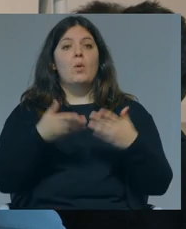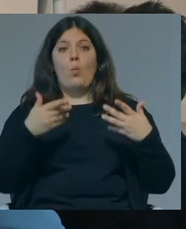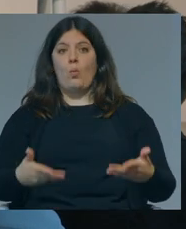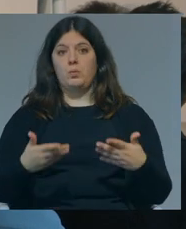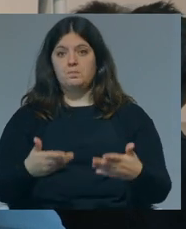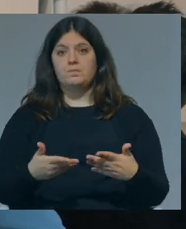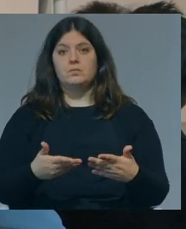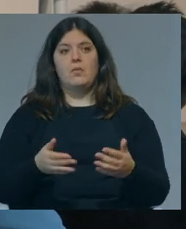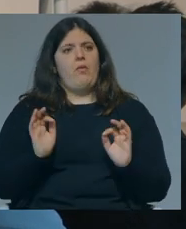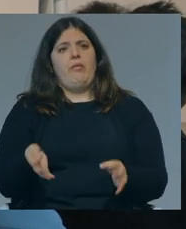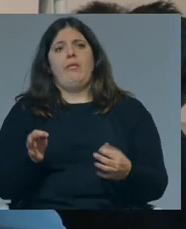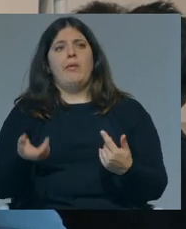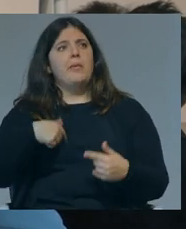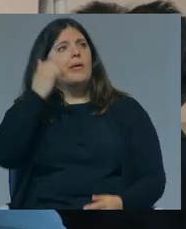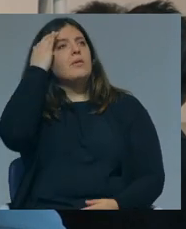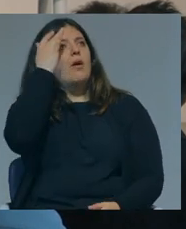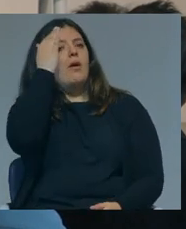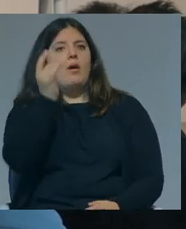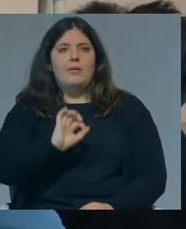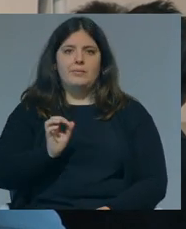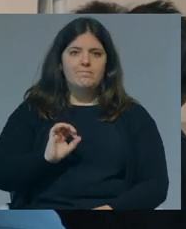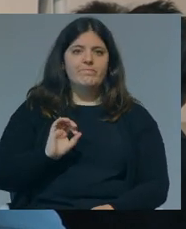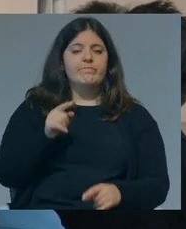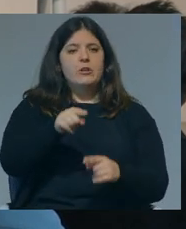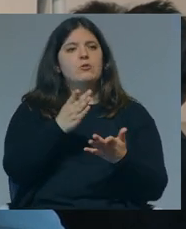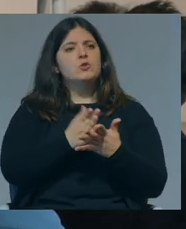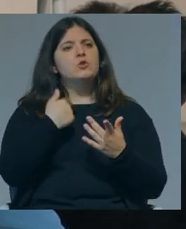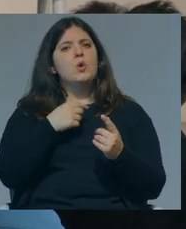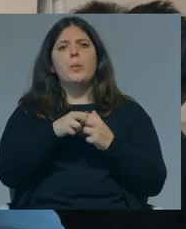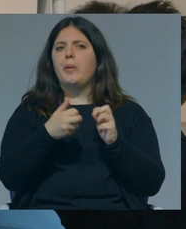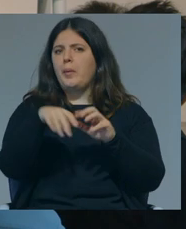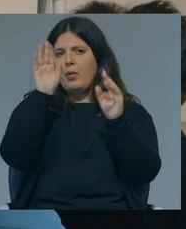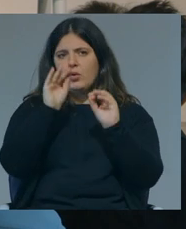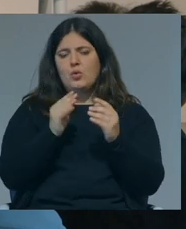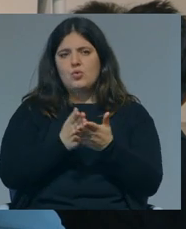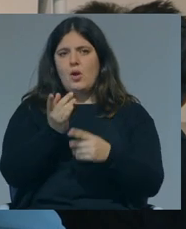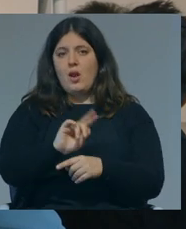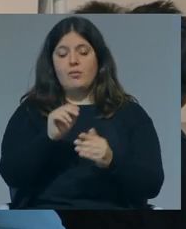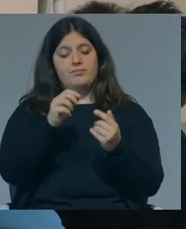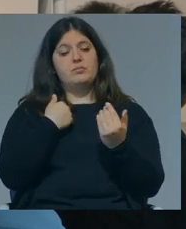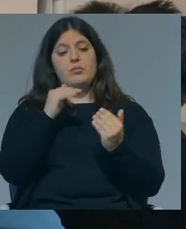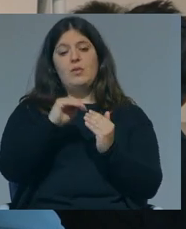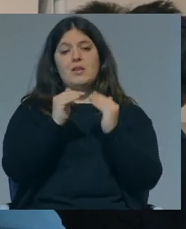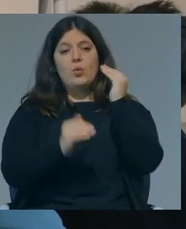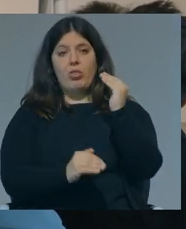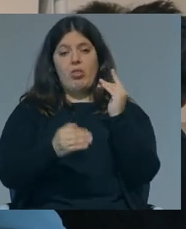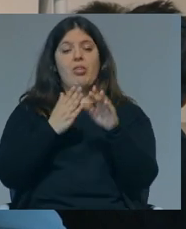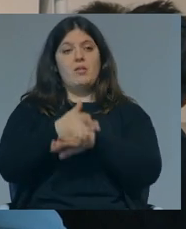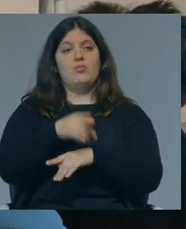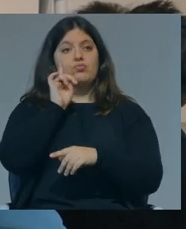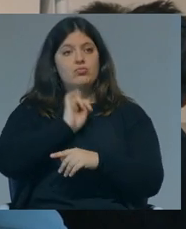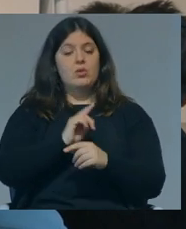Agora, quer dizer, não vale a pena termos ilusões, isto não é só um problema educativo, portanto, a desigualdade de acesso das mulheres